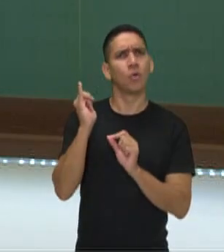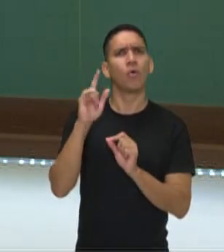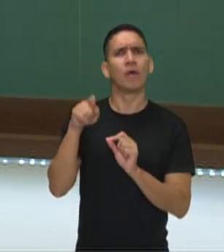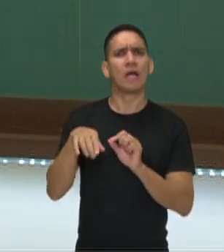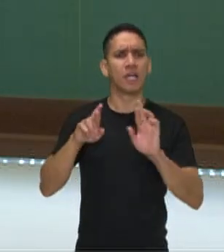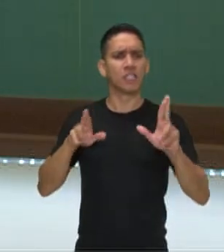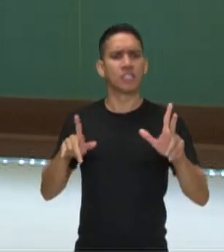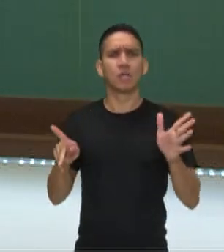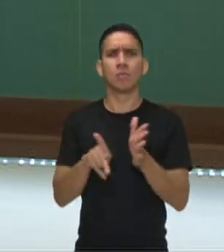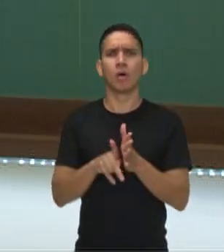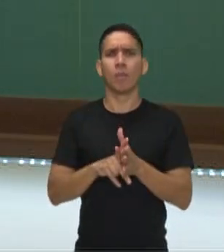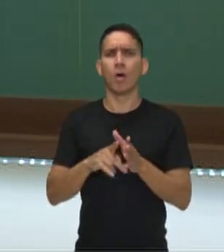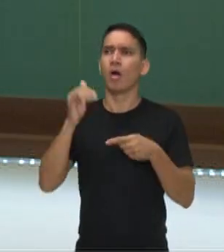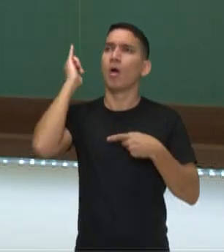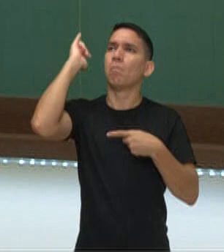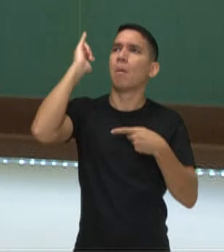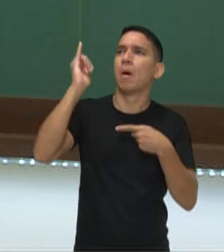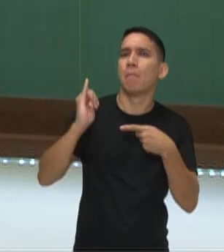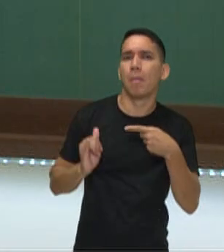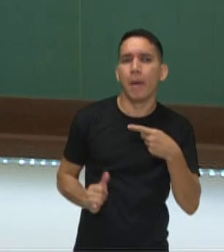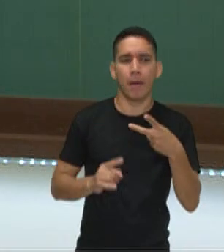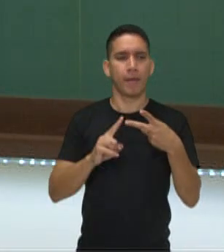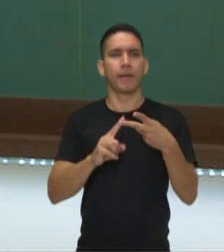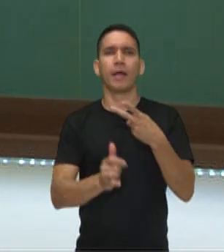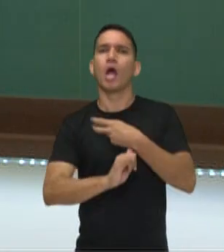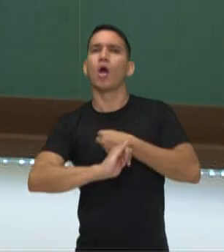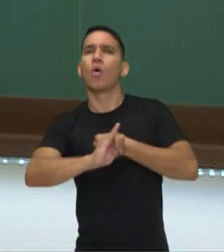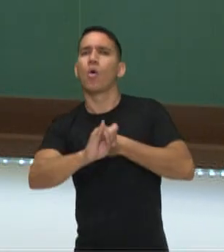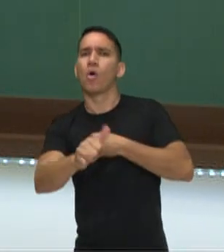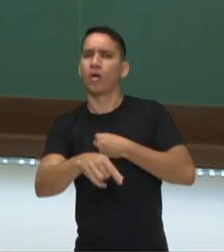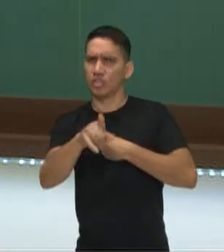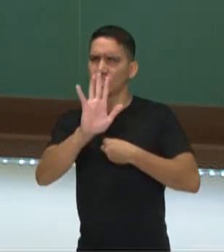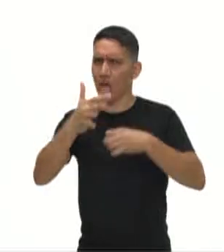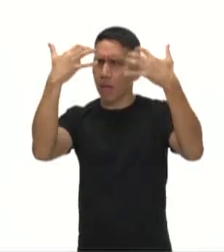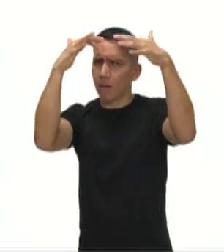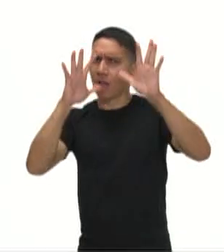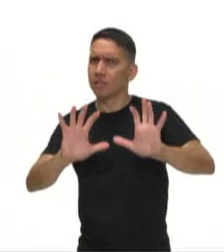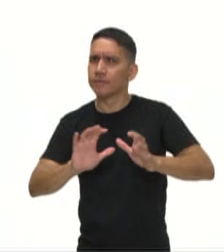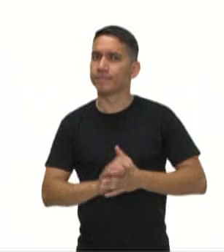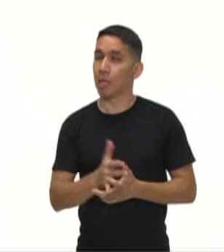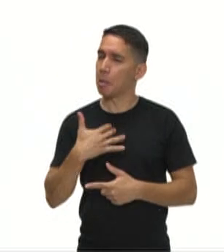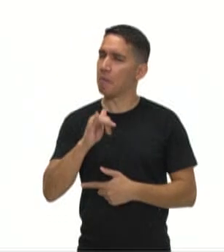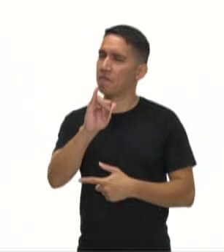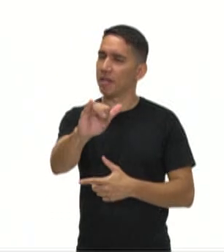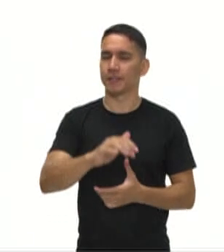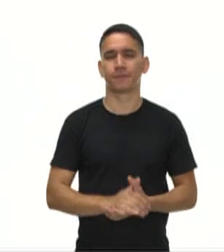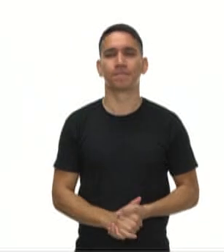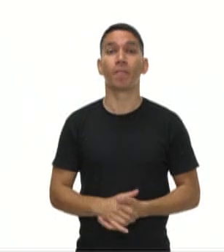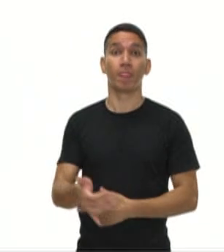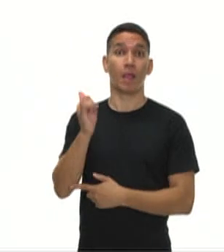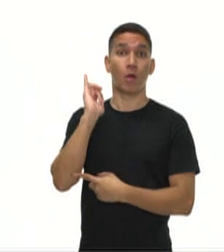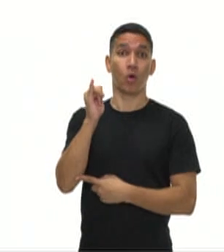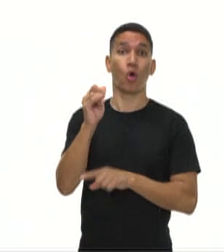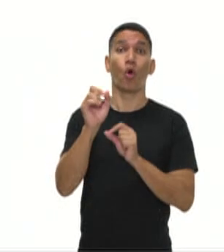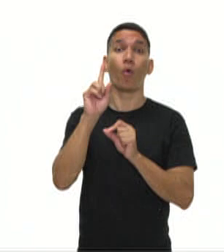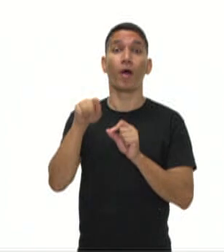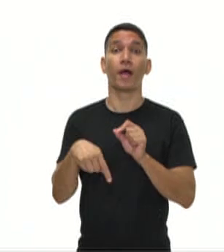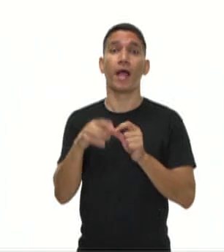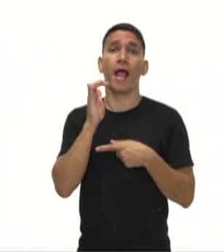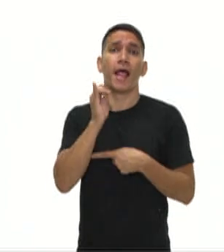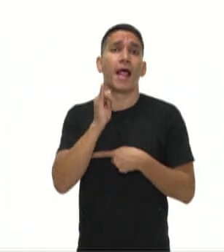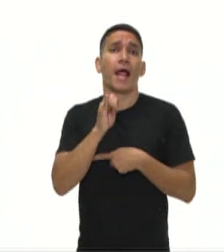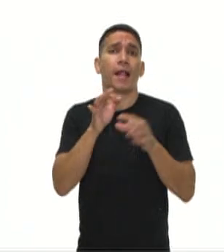se difere do romance, da crônica? Já pensou? Então eu te conto, o conto além de ser uma narrativa